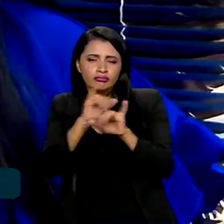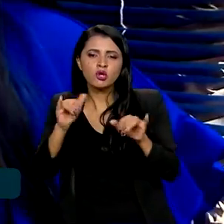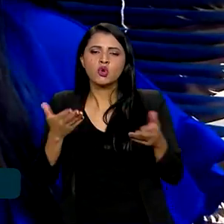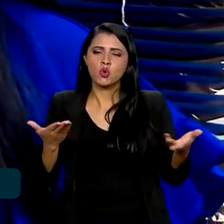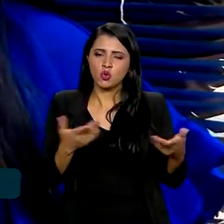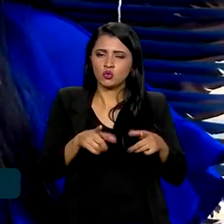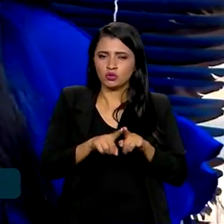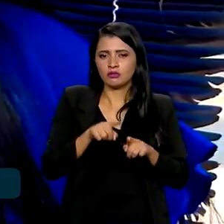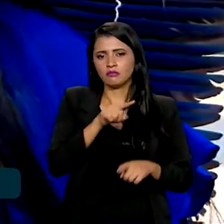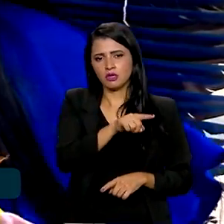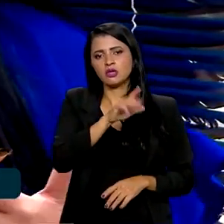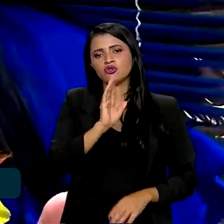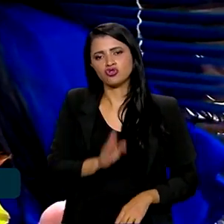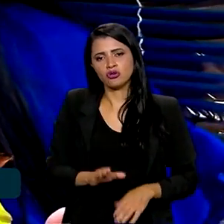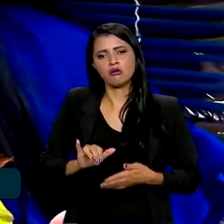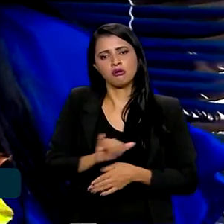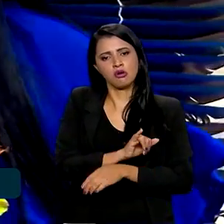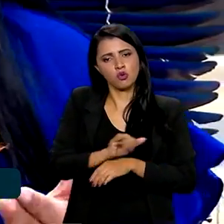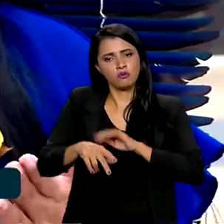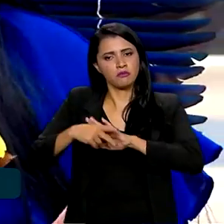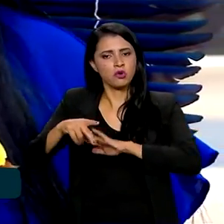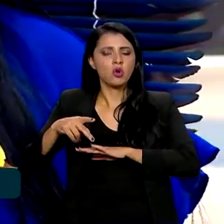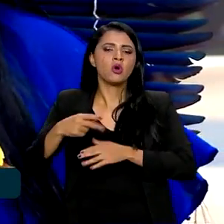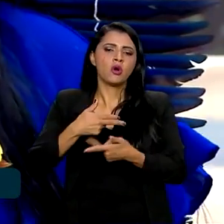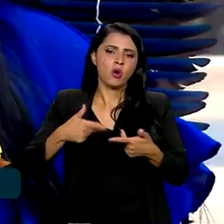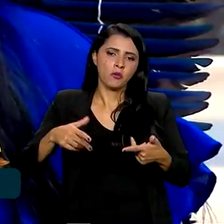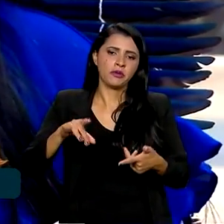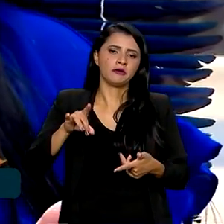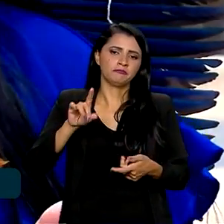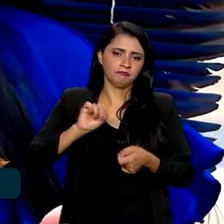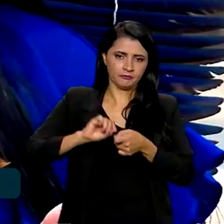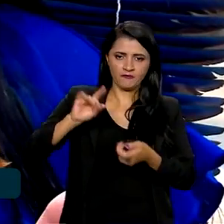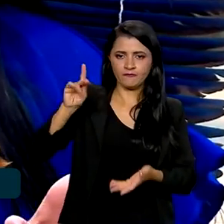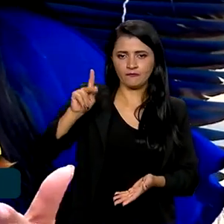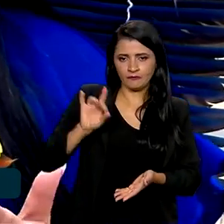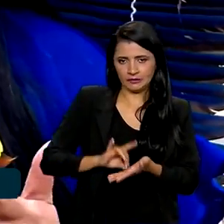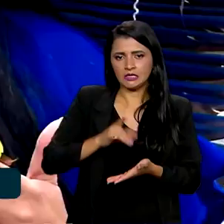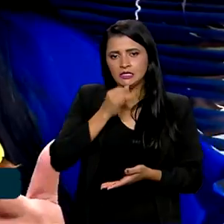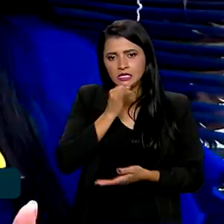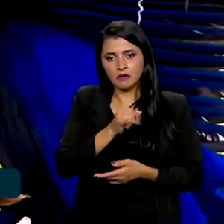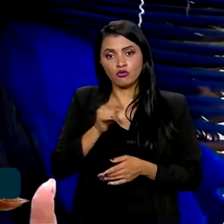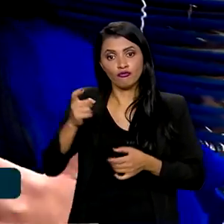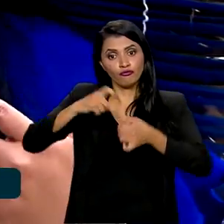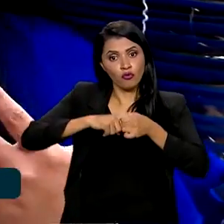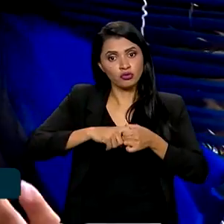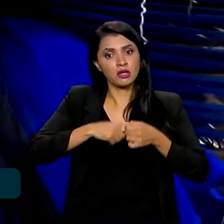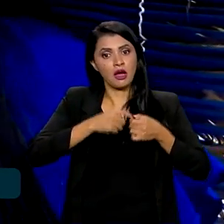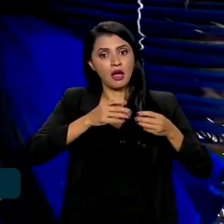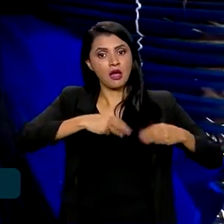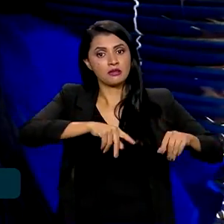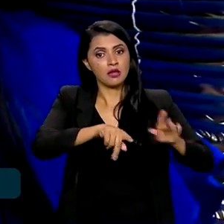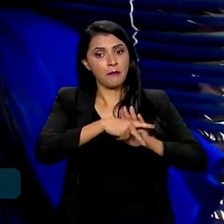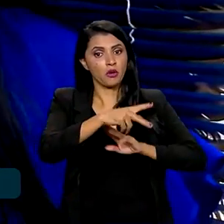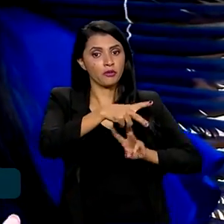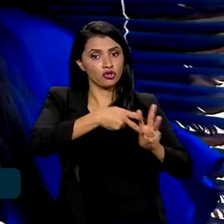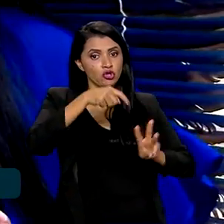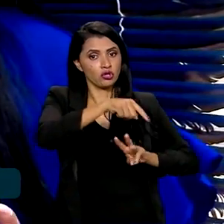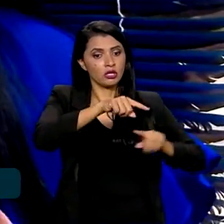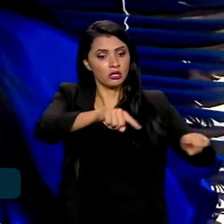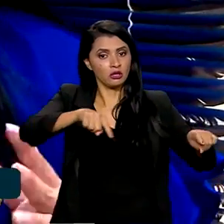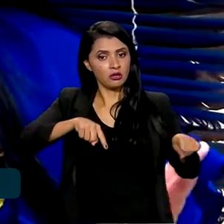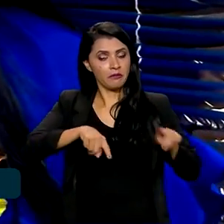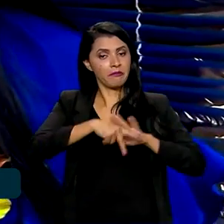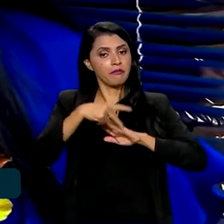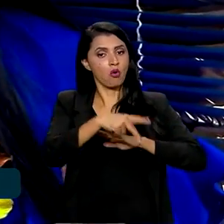está já com algumas ações efetivas. A exemplo da retomada da demarcação das terras indígenas no Brasil, né?